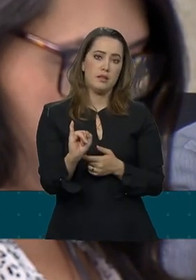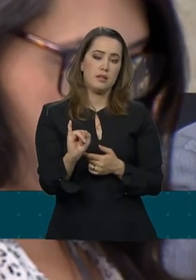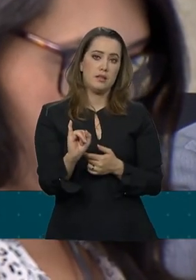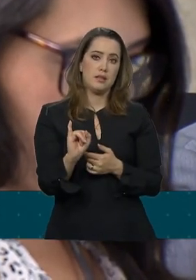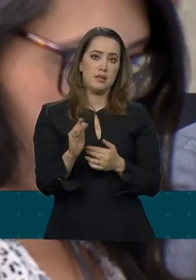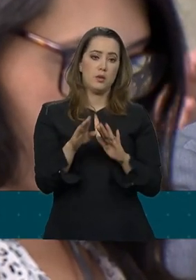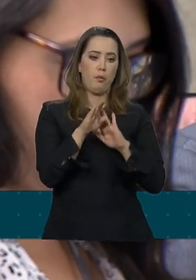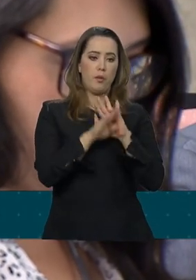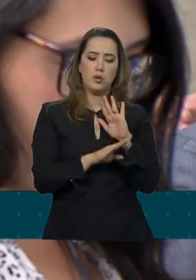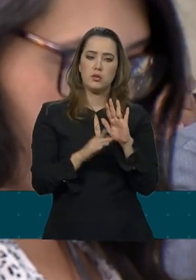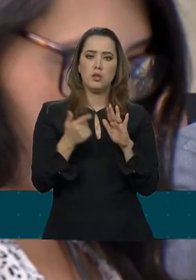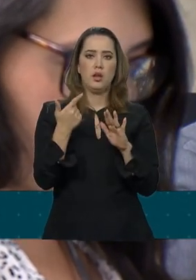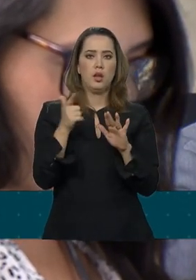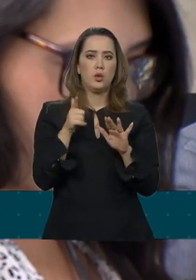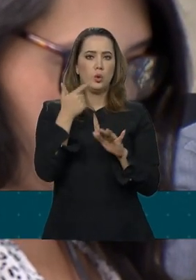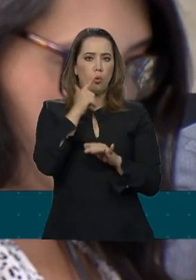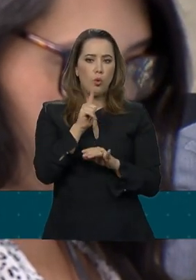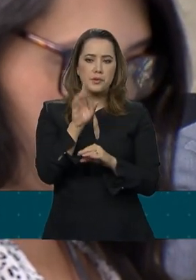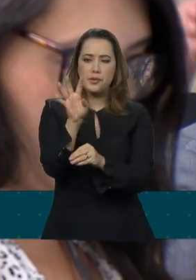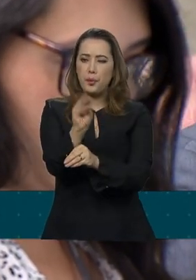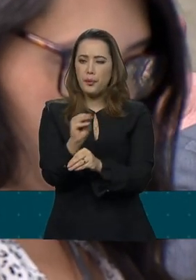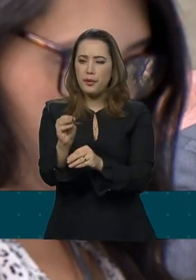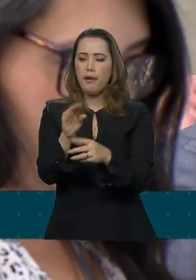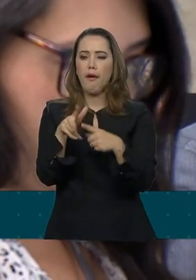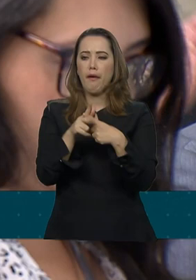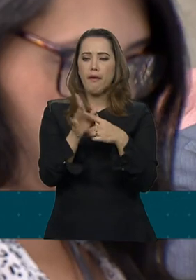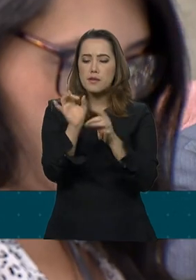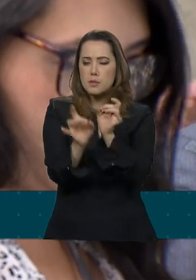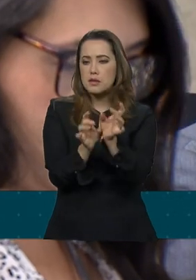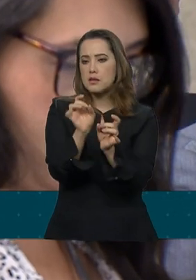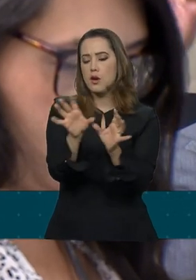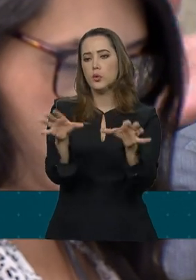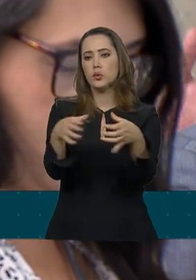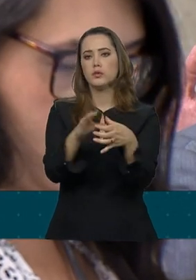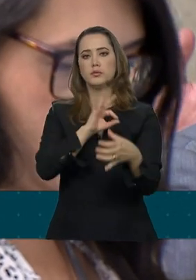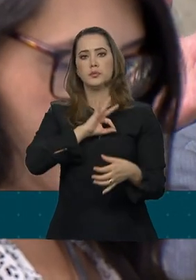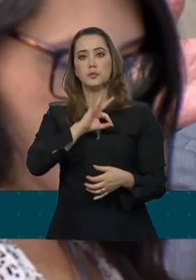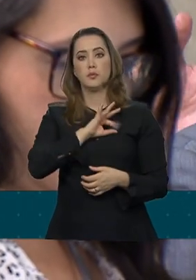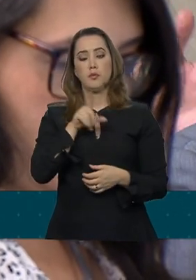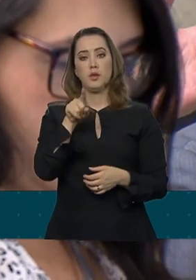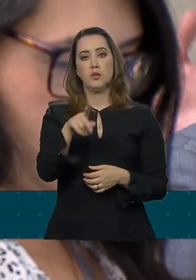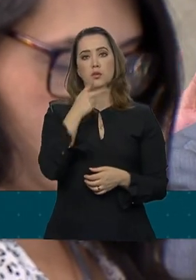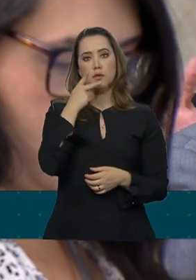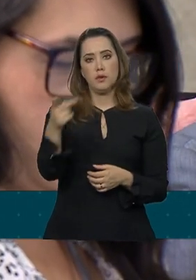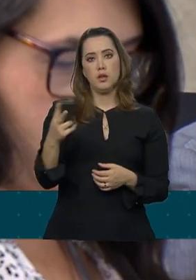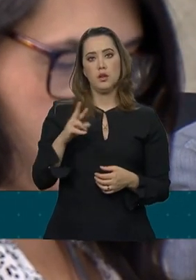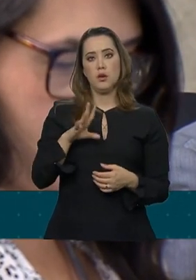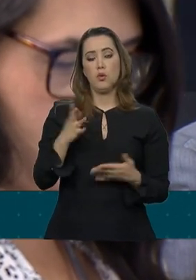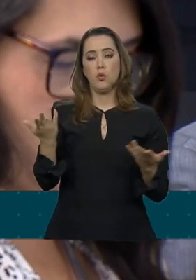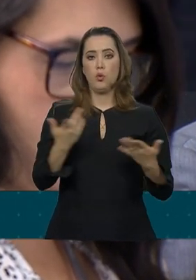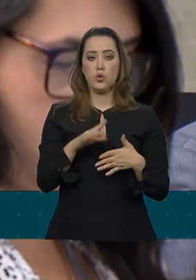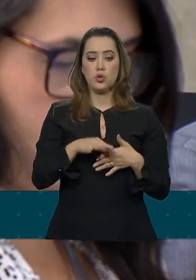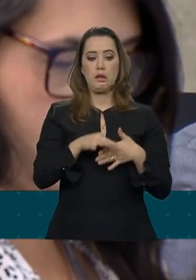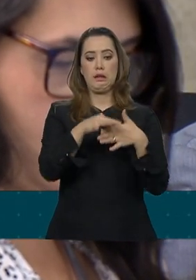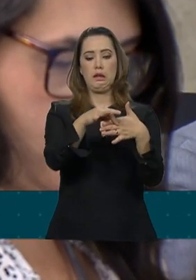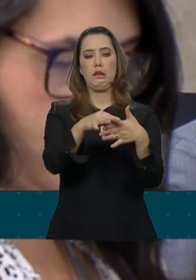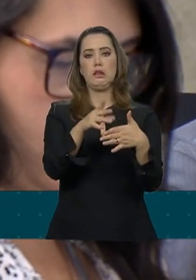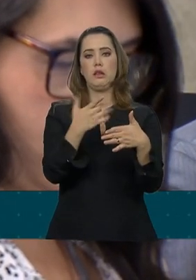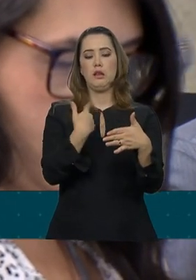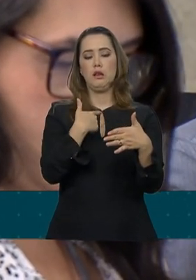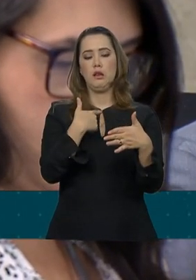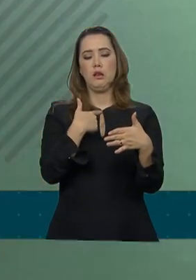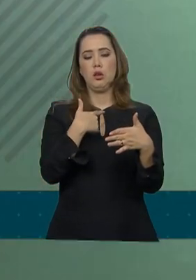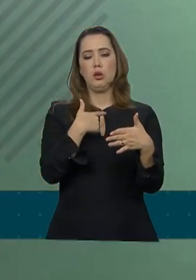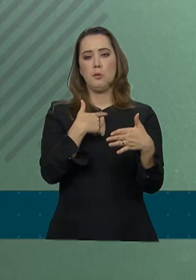ele não venha contemplar os policiais nas costas do que ele chamou hoje de comandante, Rodrigo Maia? Na